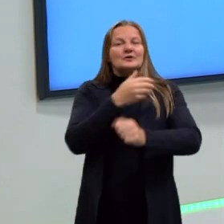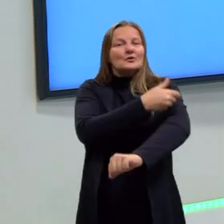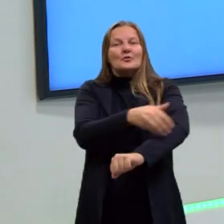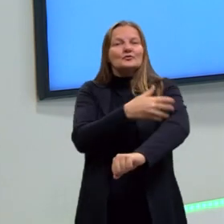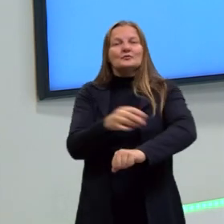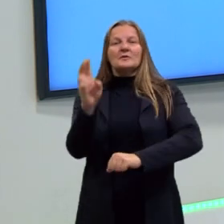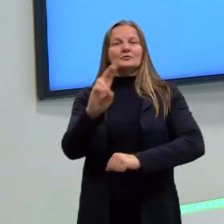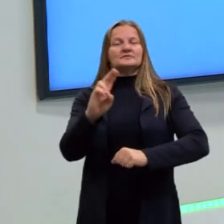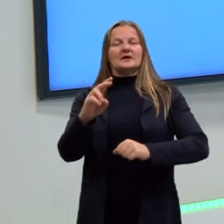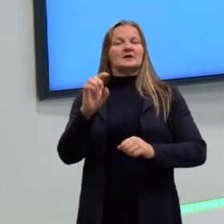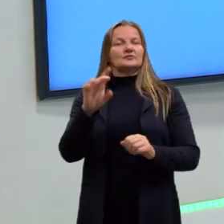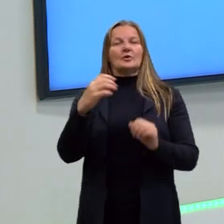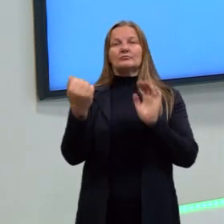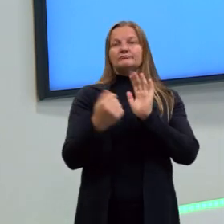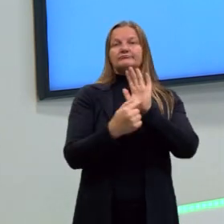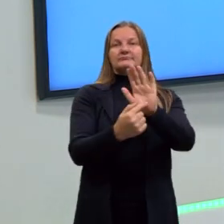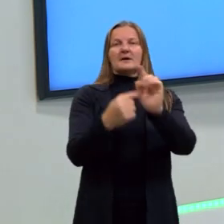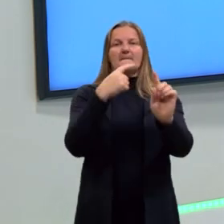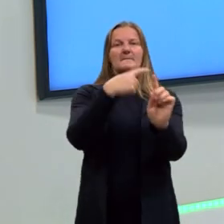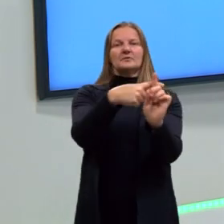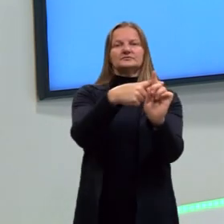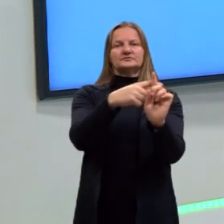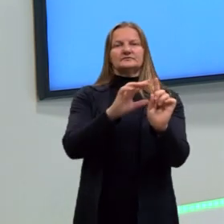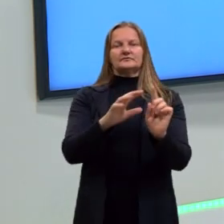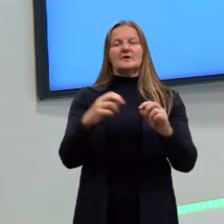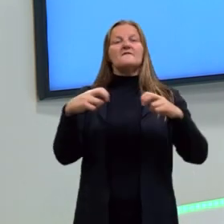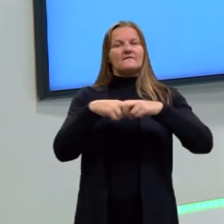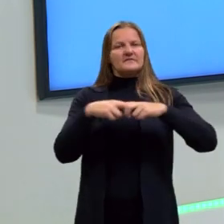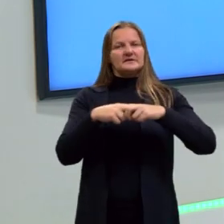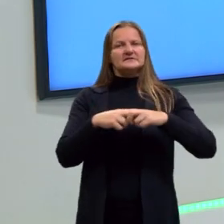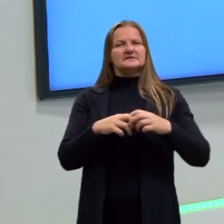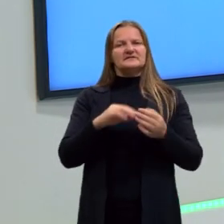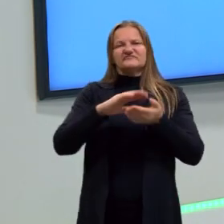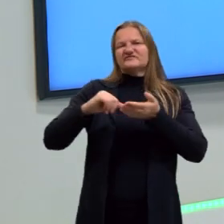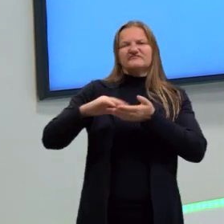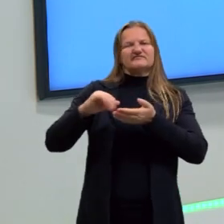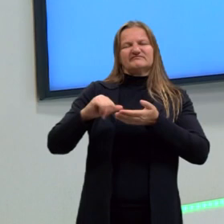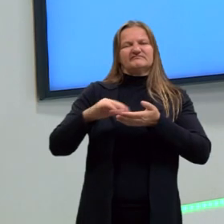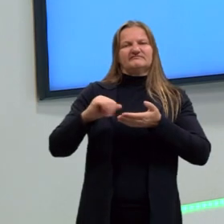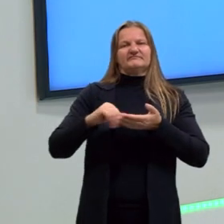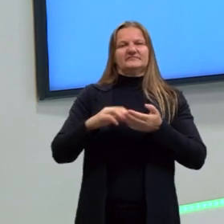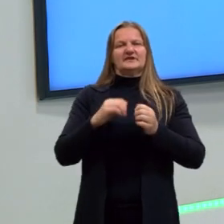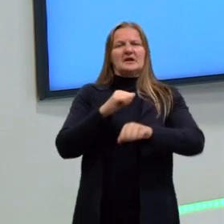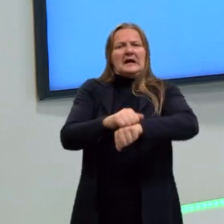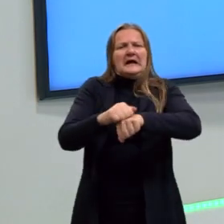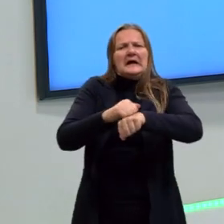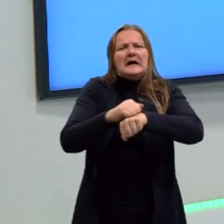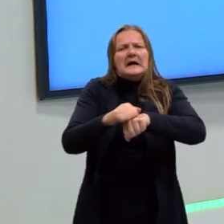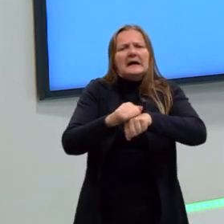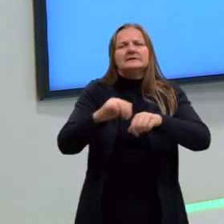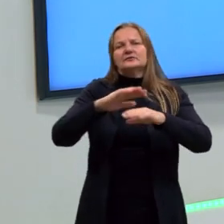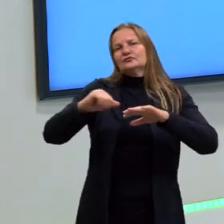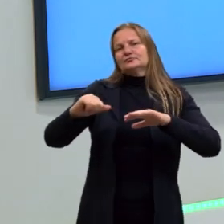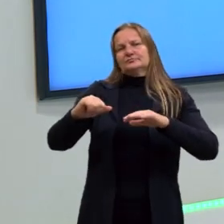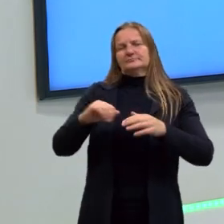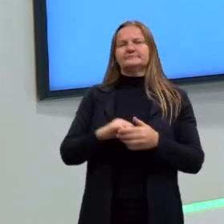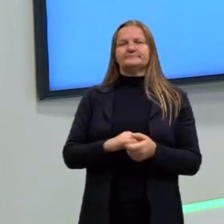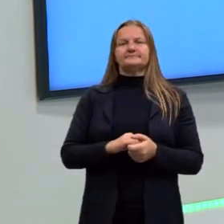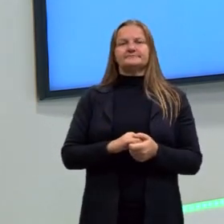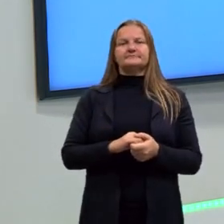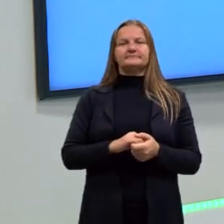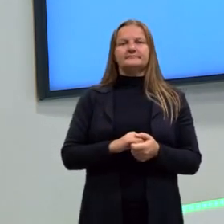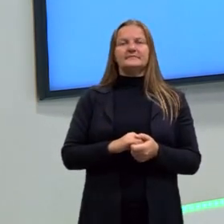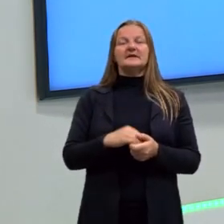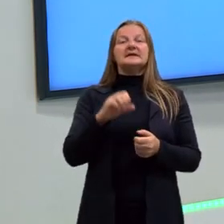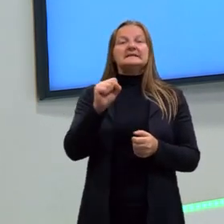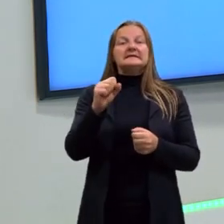usar nas contas. Então, na física tem muito disso. Desconsidere o atrito. Coisas assim. Então, quando a gente